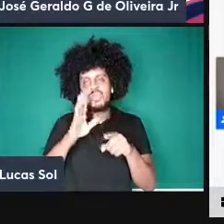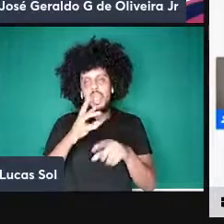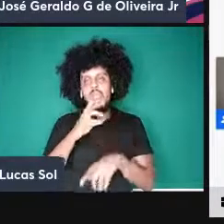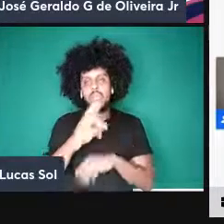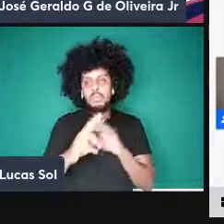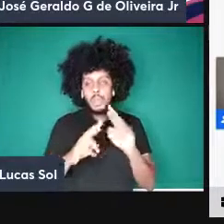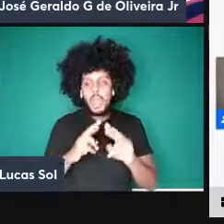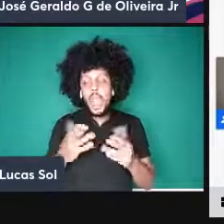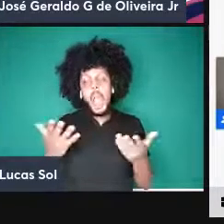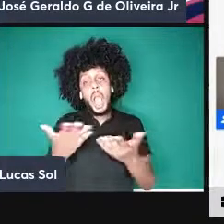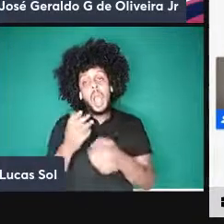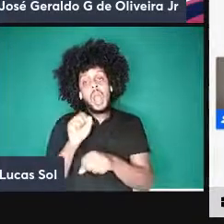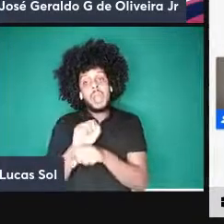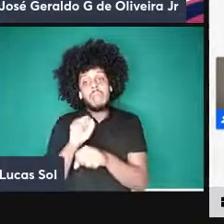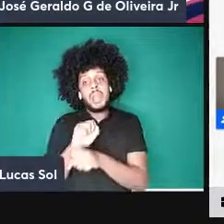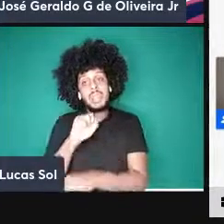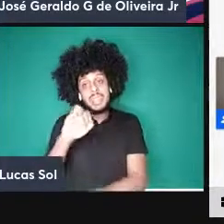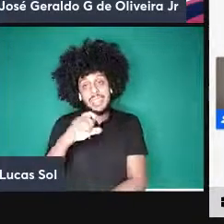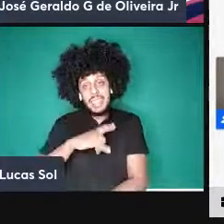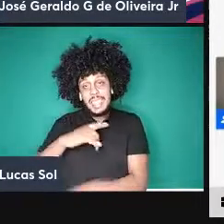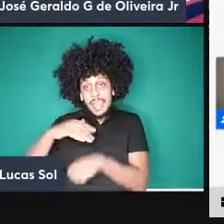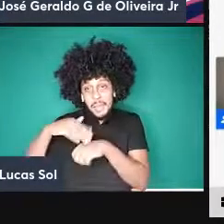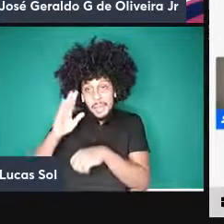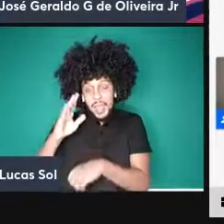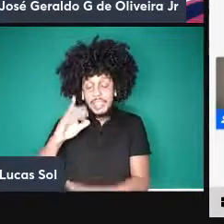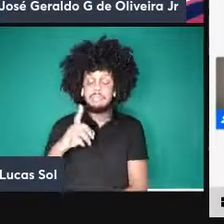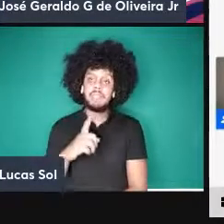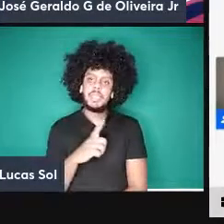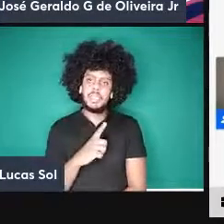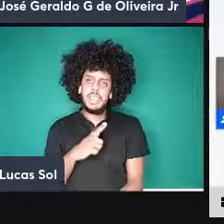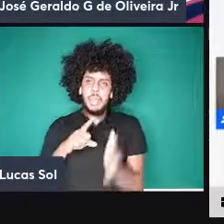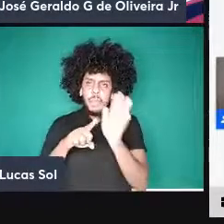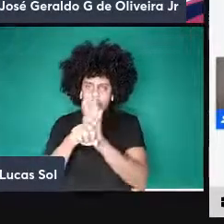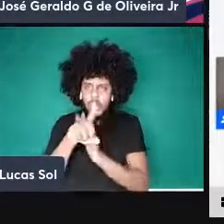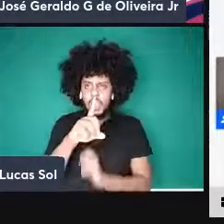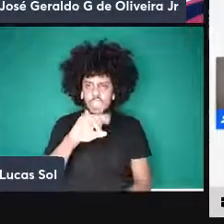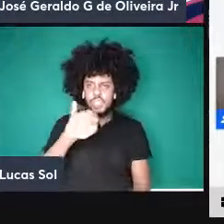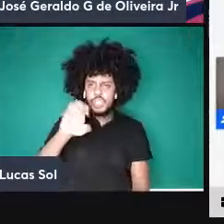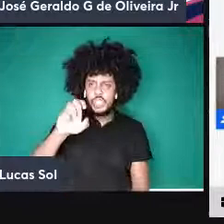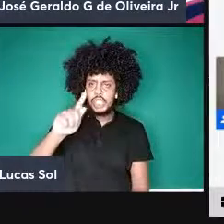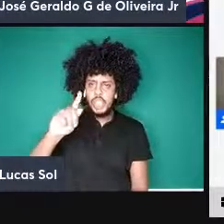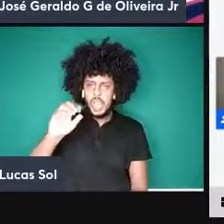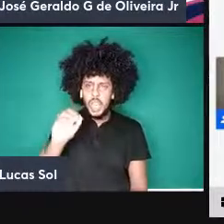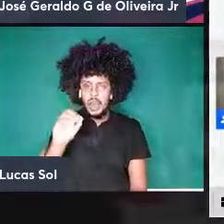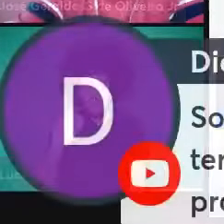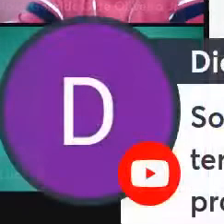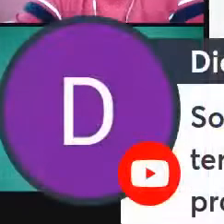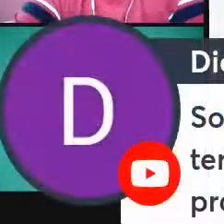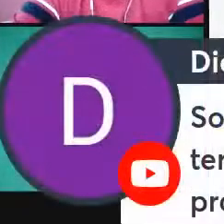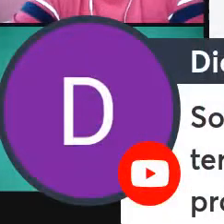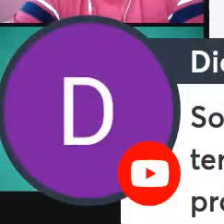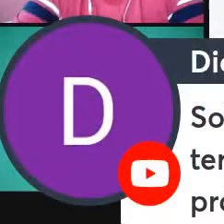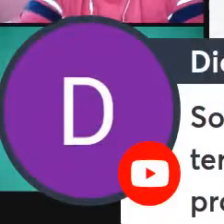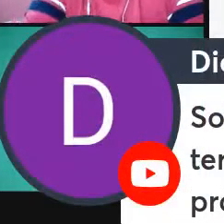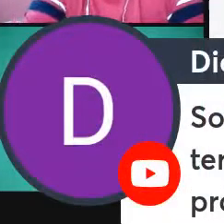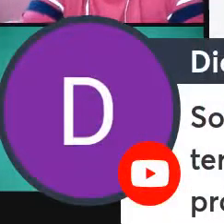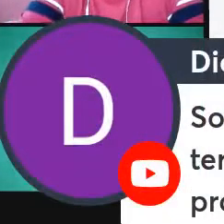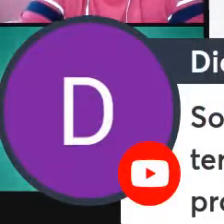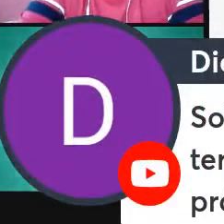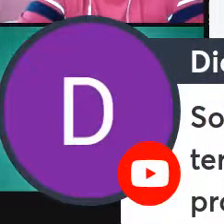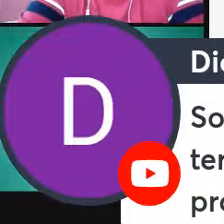obrigado a do Diego sobre a termodinâmica sobre